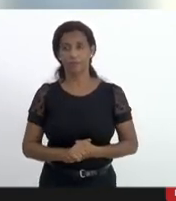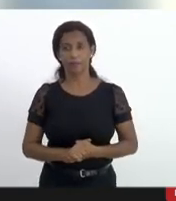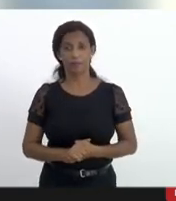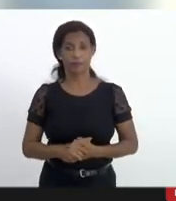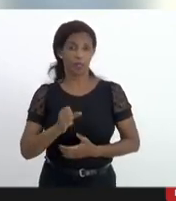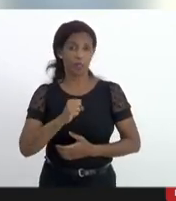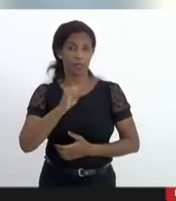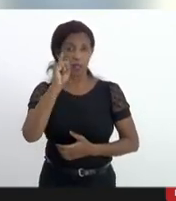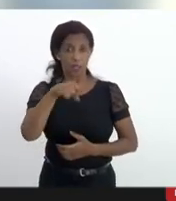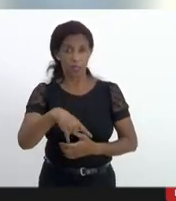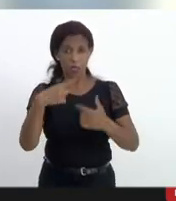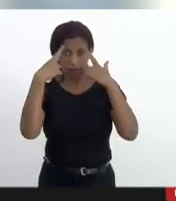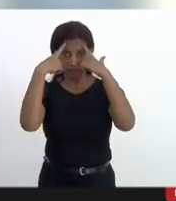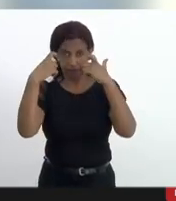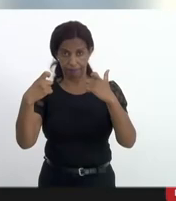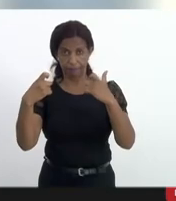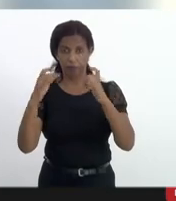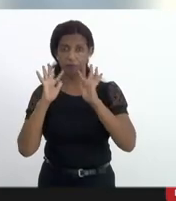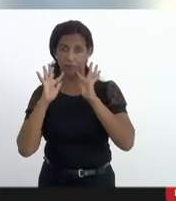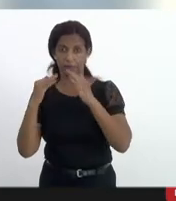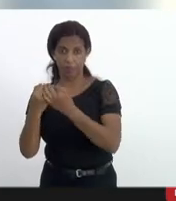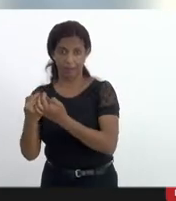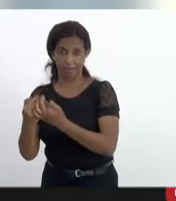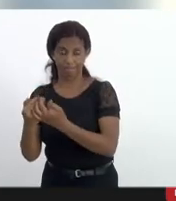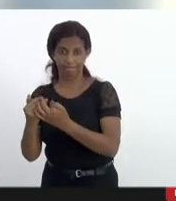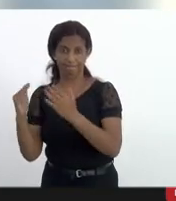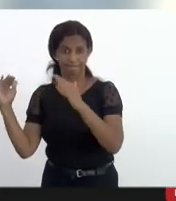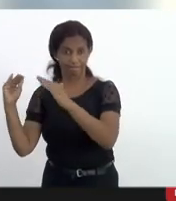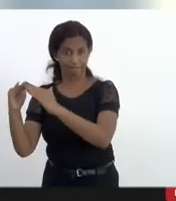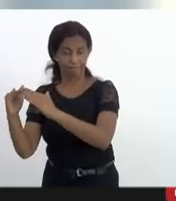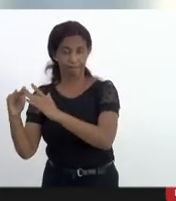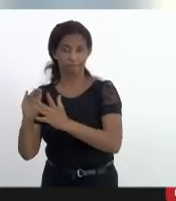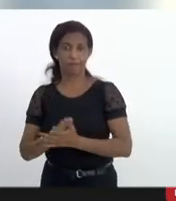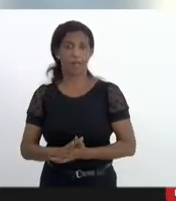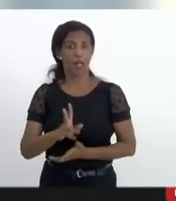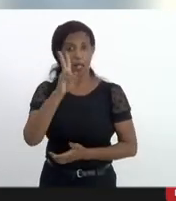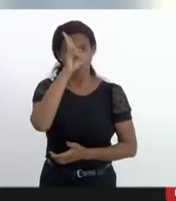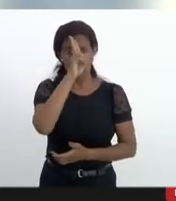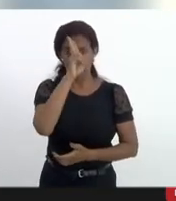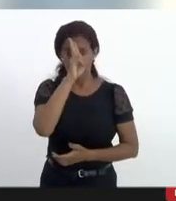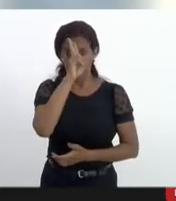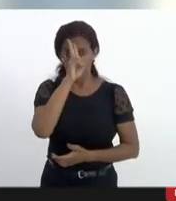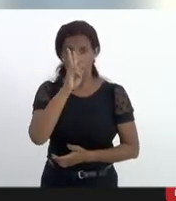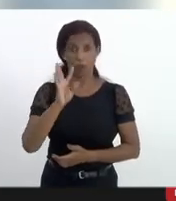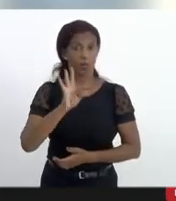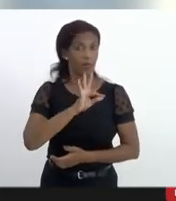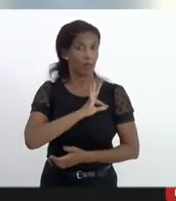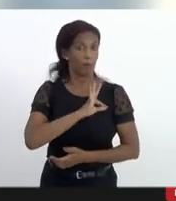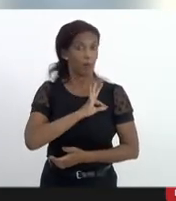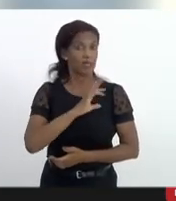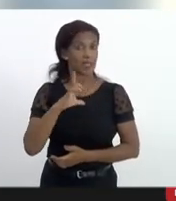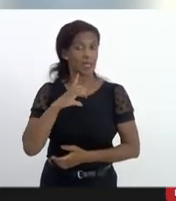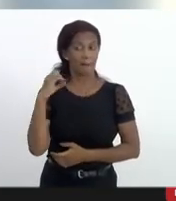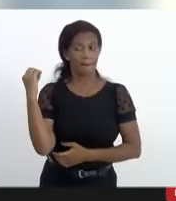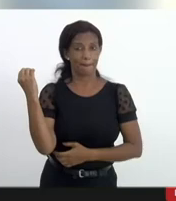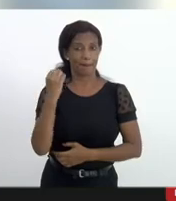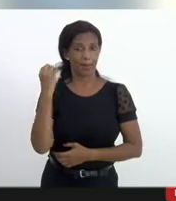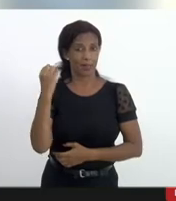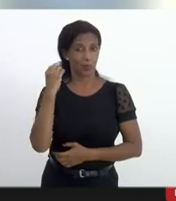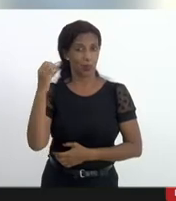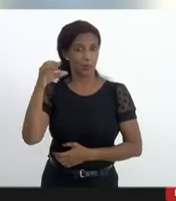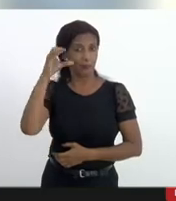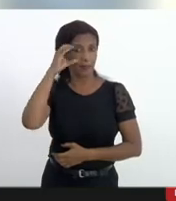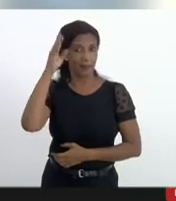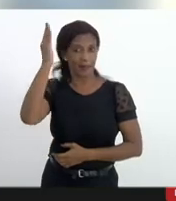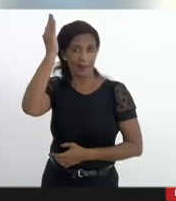sim violência doméstica lembrando que a polícia militar tem a patrulha Maria da Penha e que